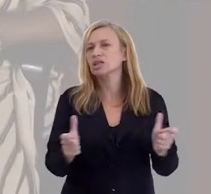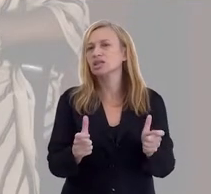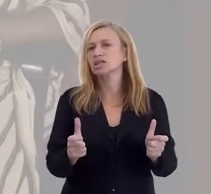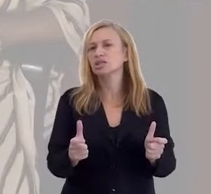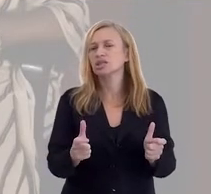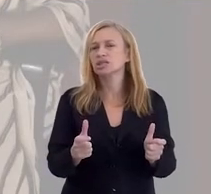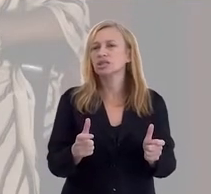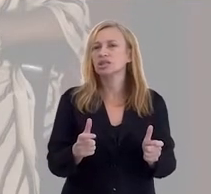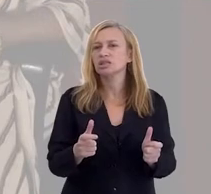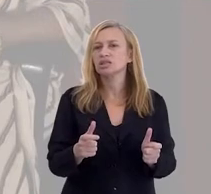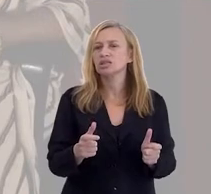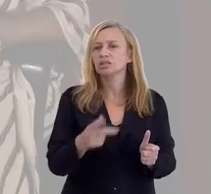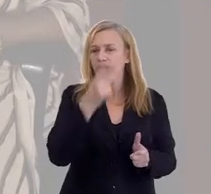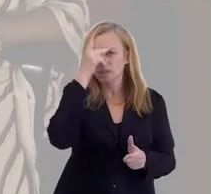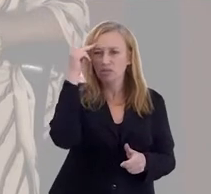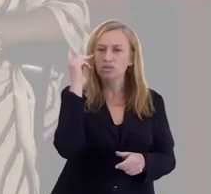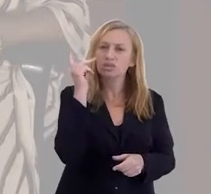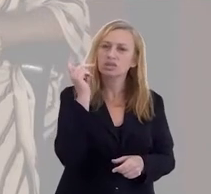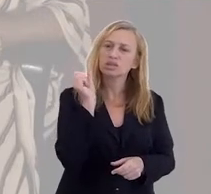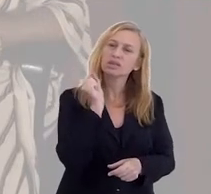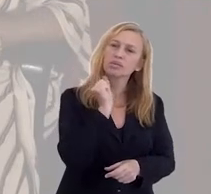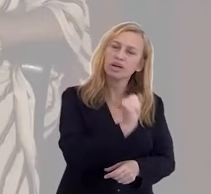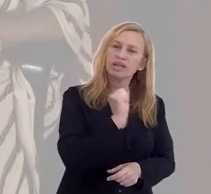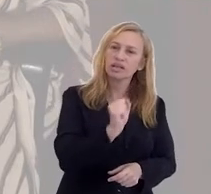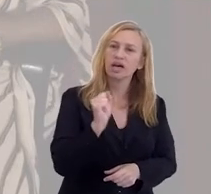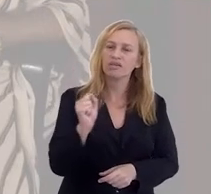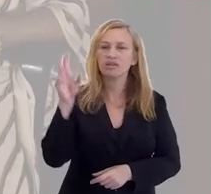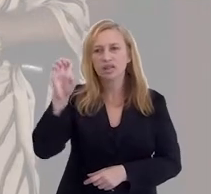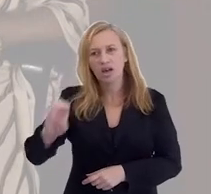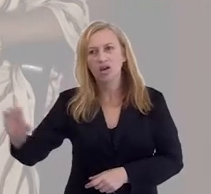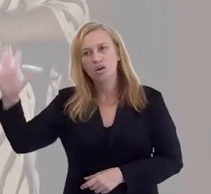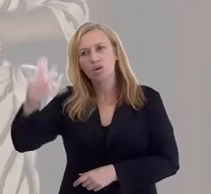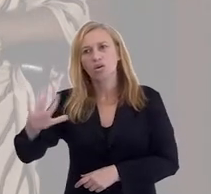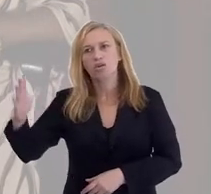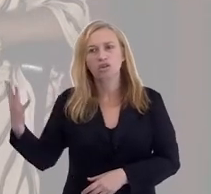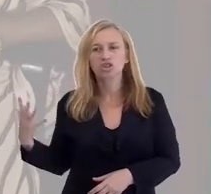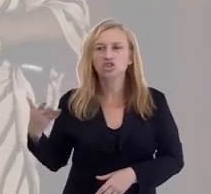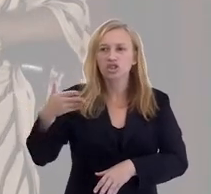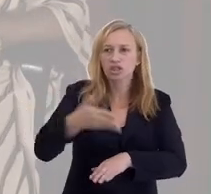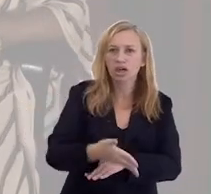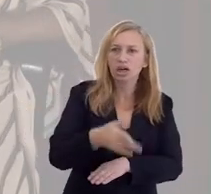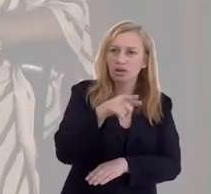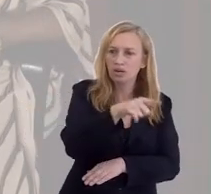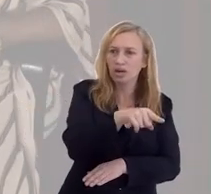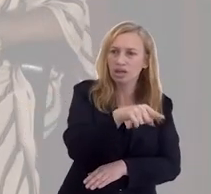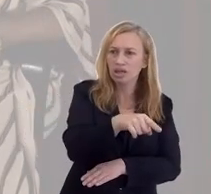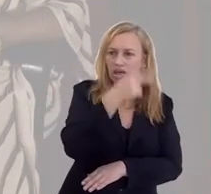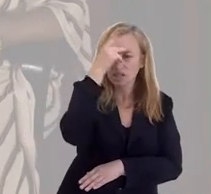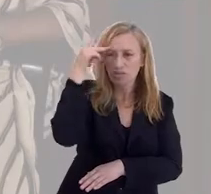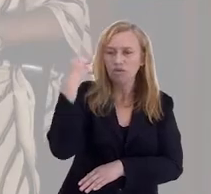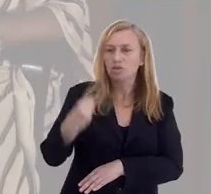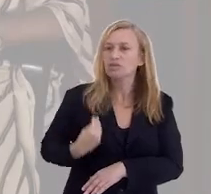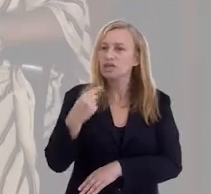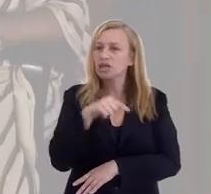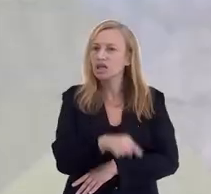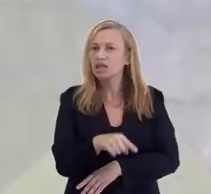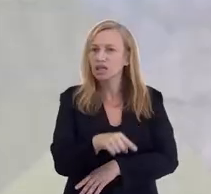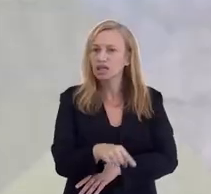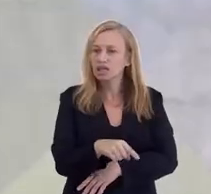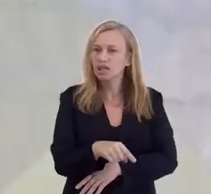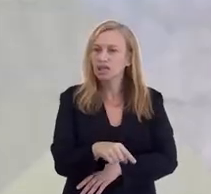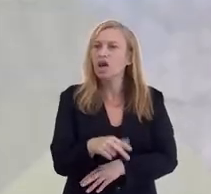que eram os grandes assassinos da Europa mais primitiva e que